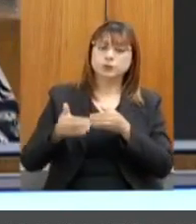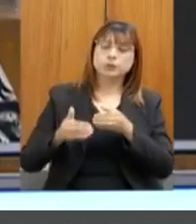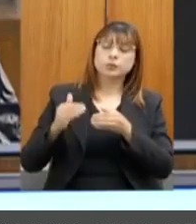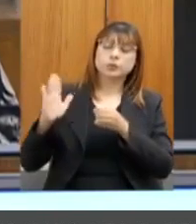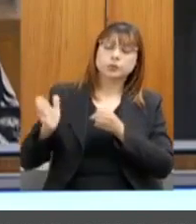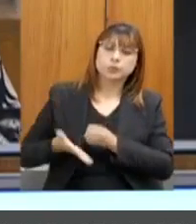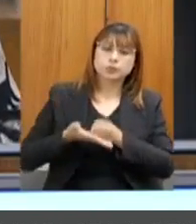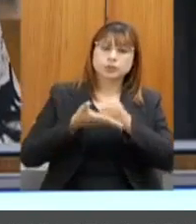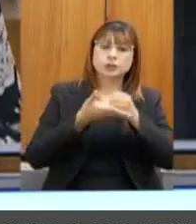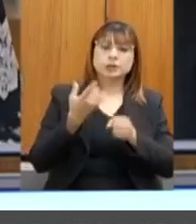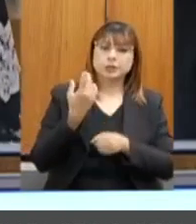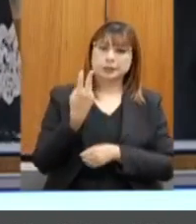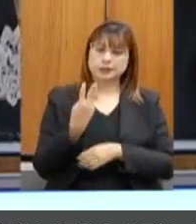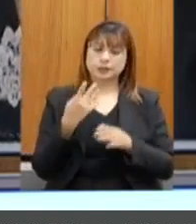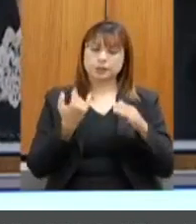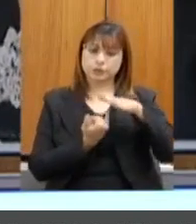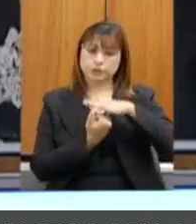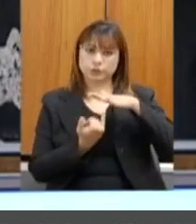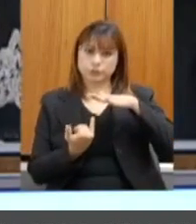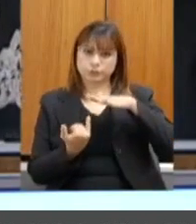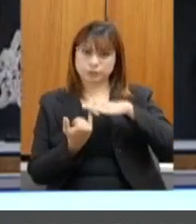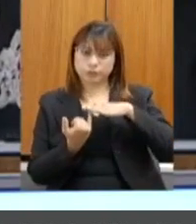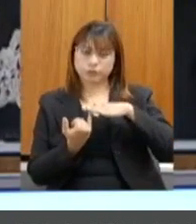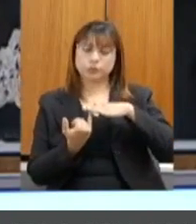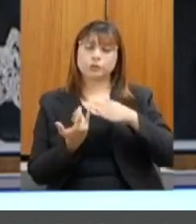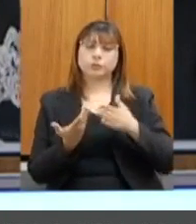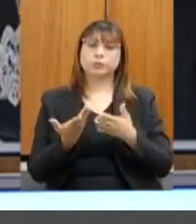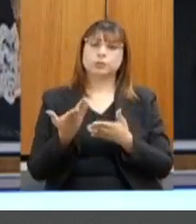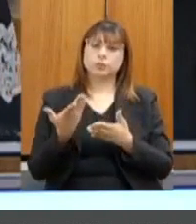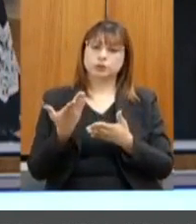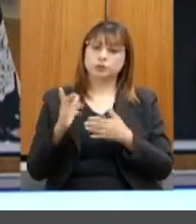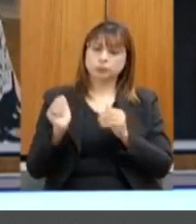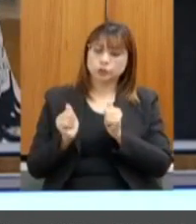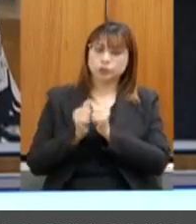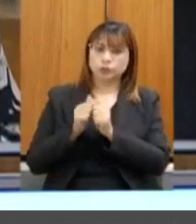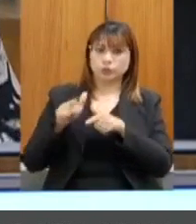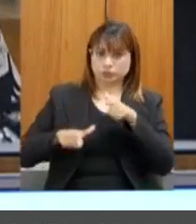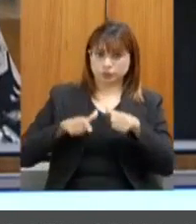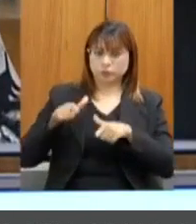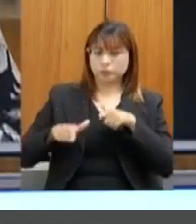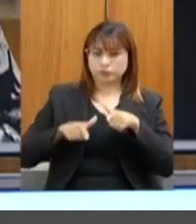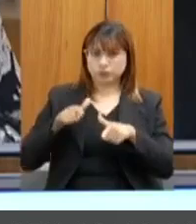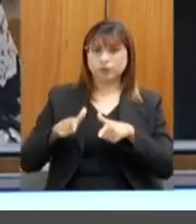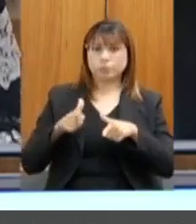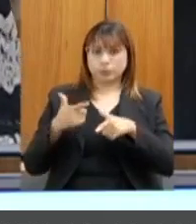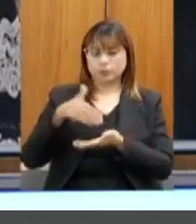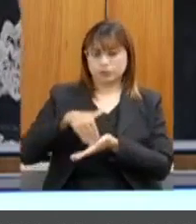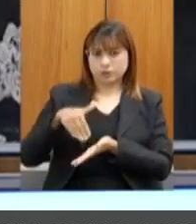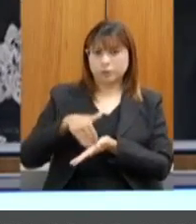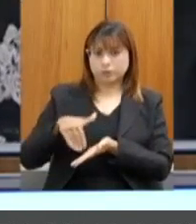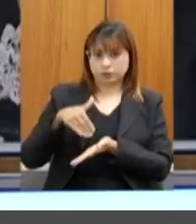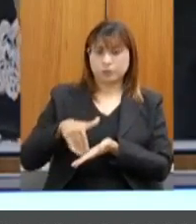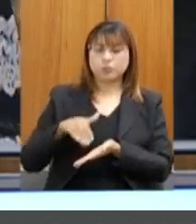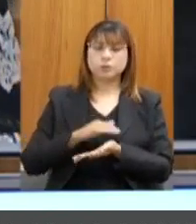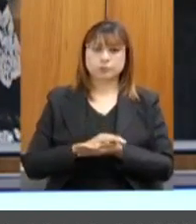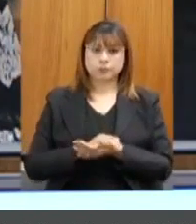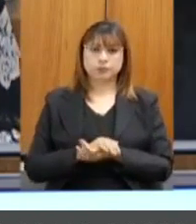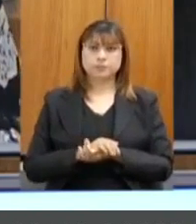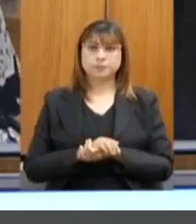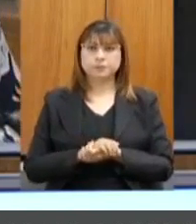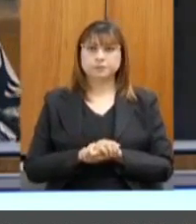vinculadas, Instituto Mineiro de Gestão das Águas, Instituto Estadual de Florestas e Fundação Estadual de Meio Ambiente,